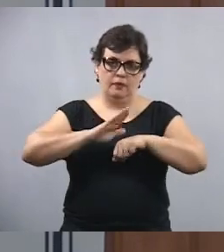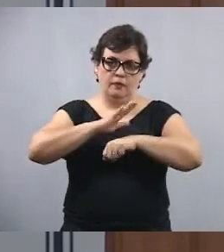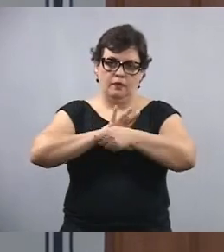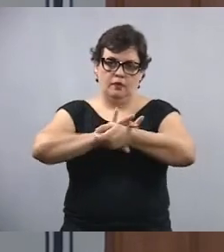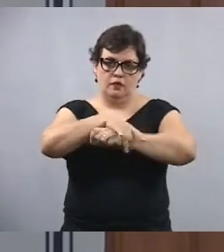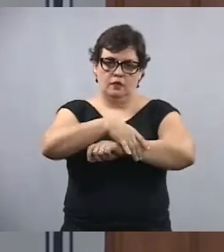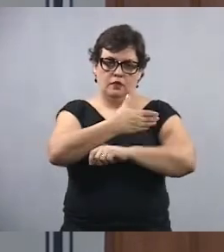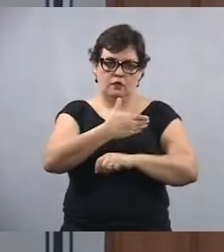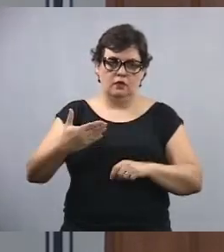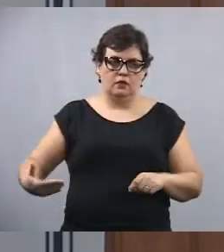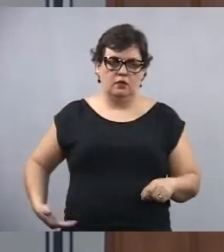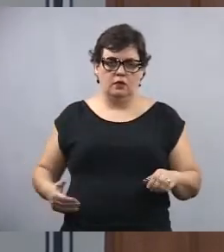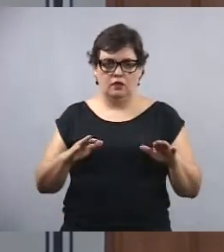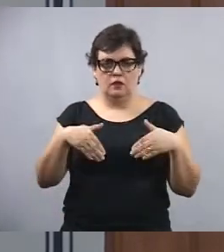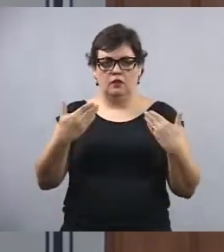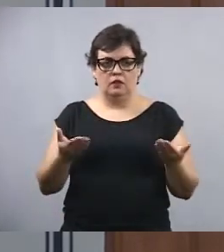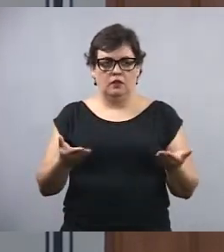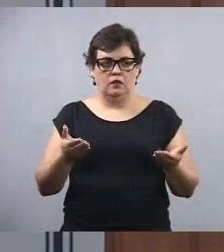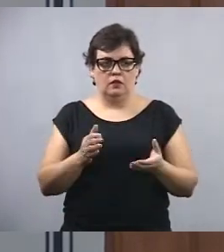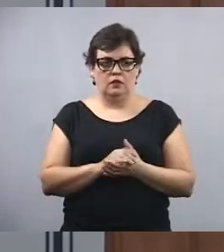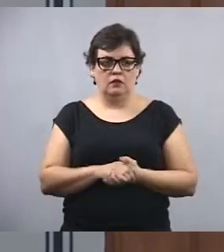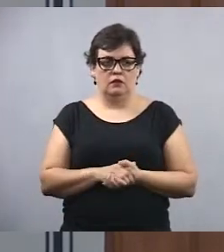pública. Então, é nesses termos,